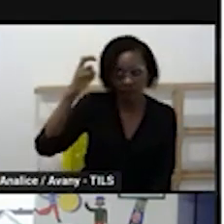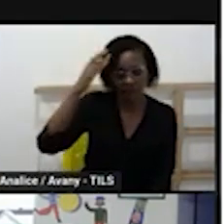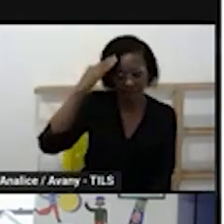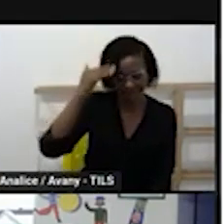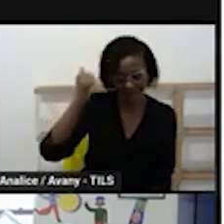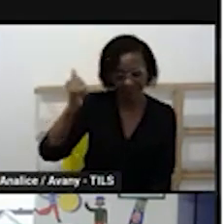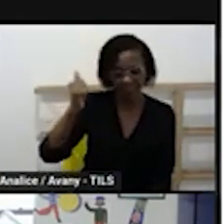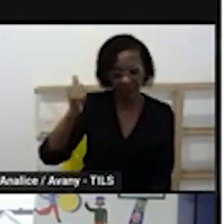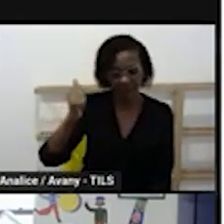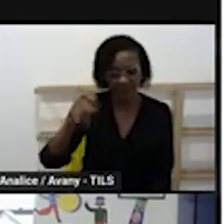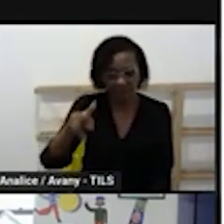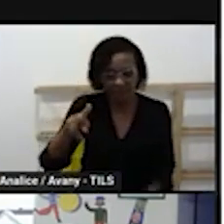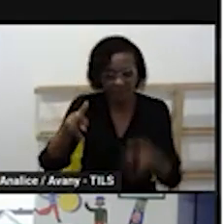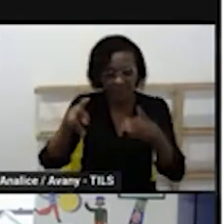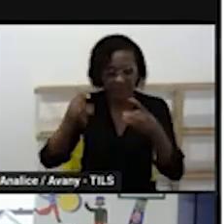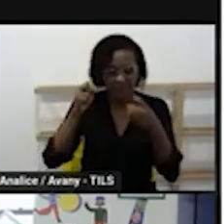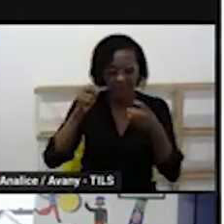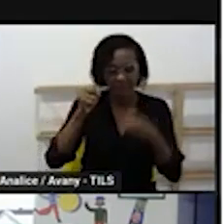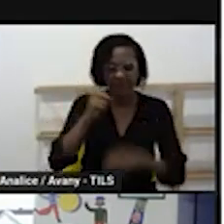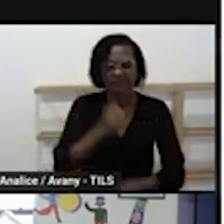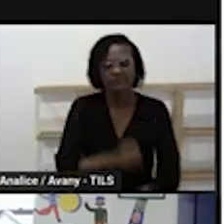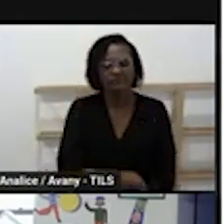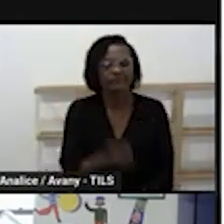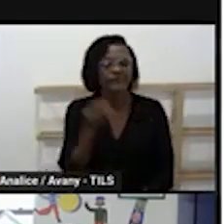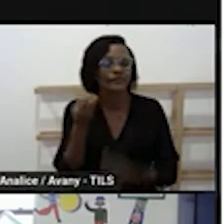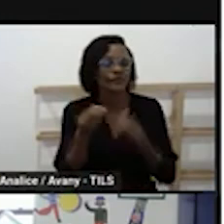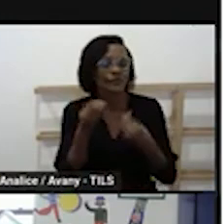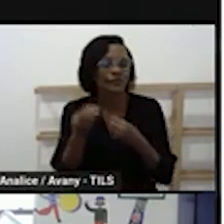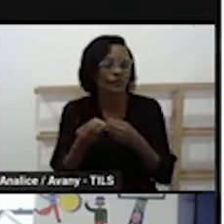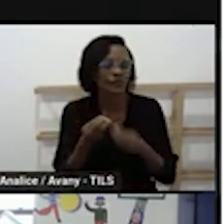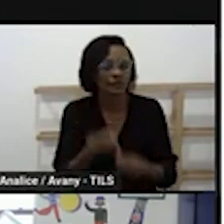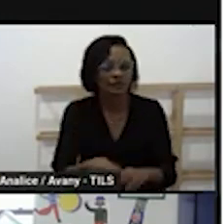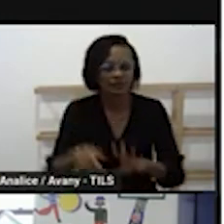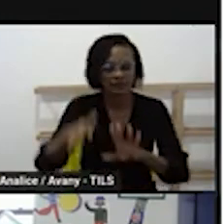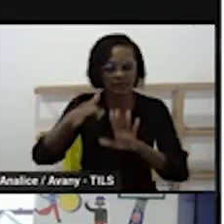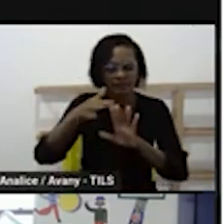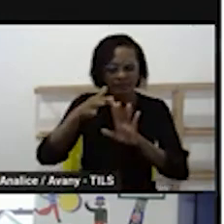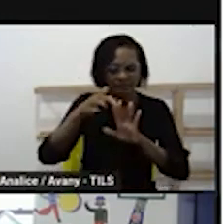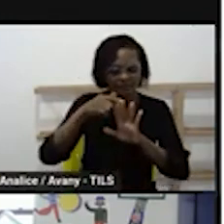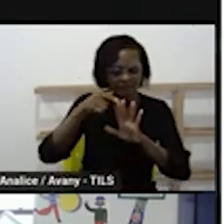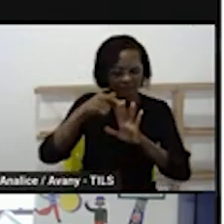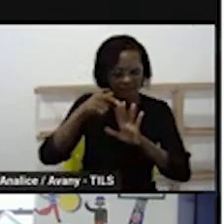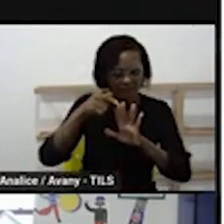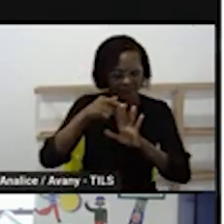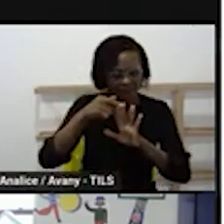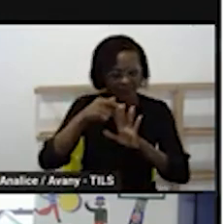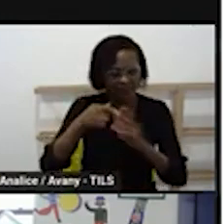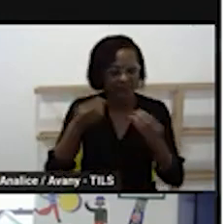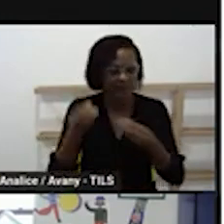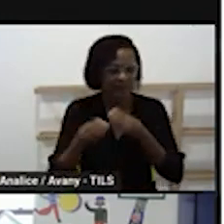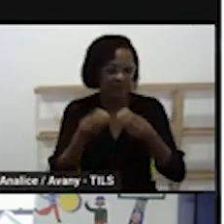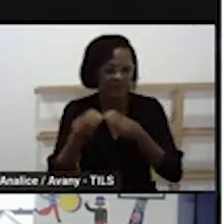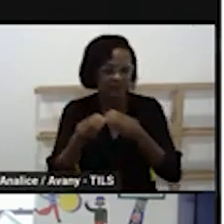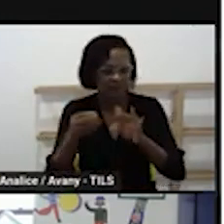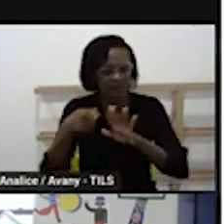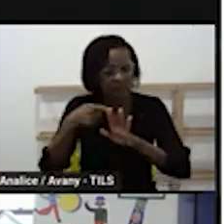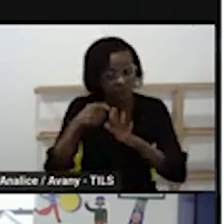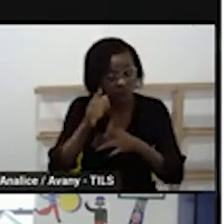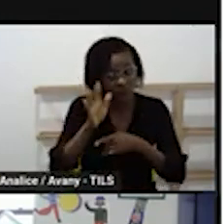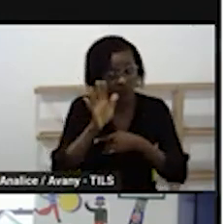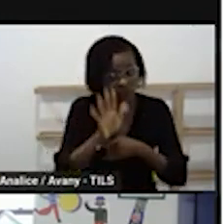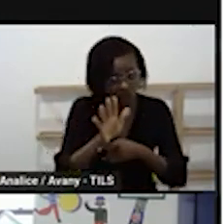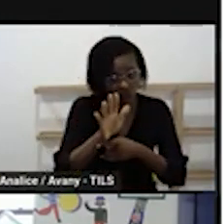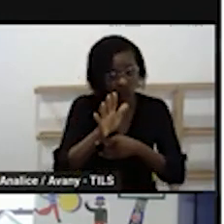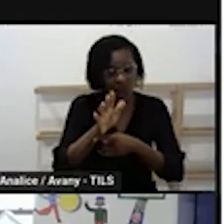desenvolver o projeto não trazer esse projeto tão pronto tão estagnado ser ativo no processo o cara ele colocou isso mesmo cara ele precisa